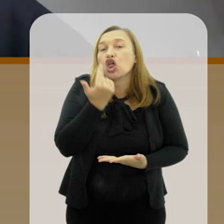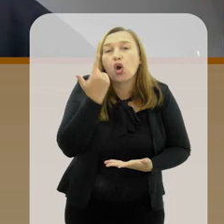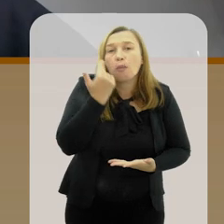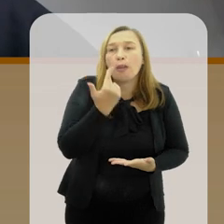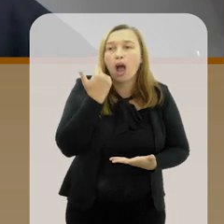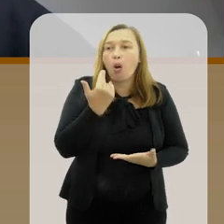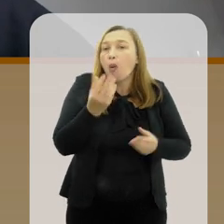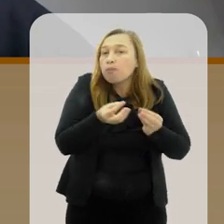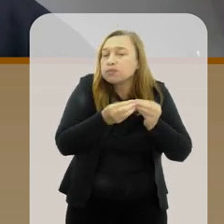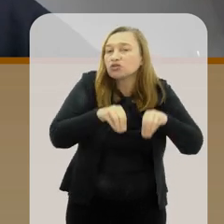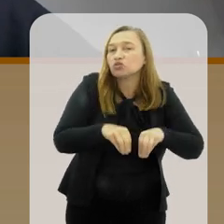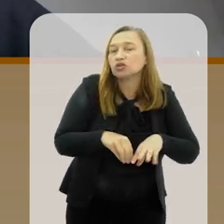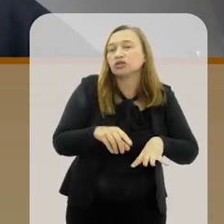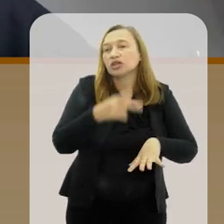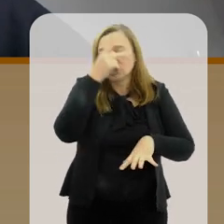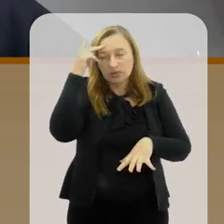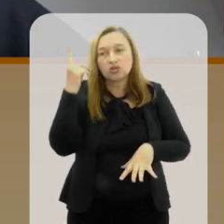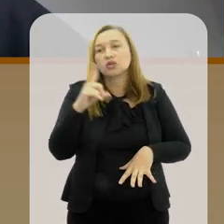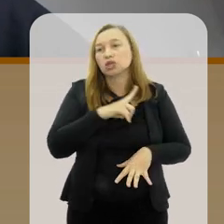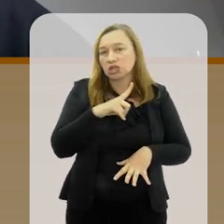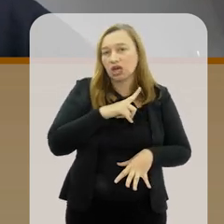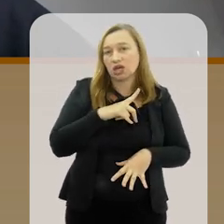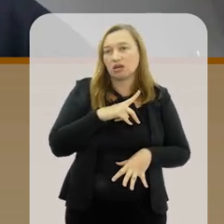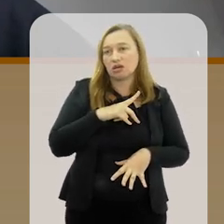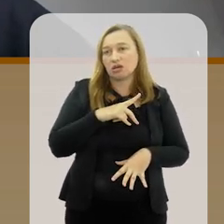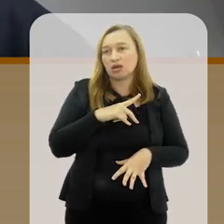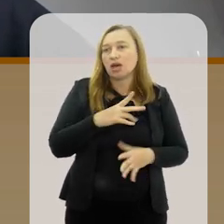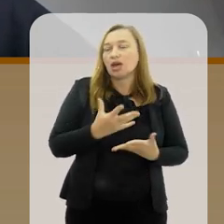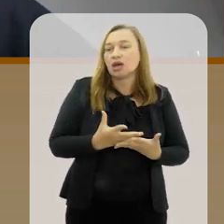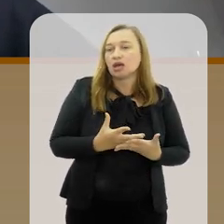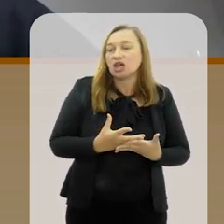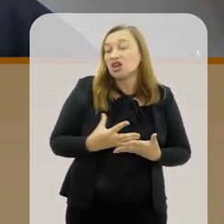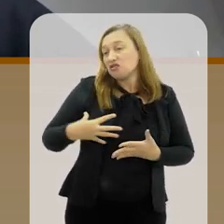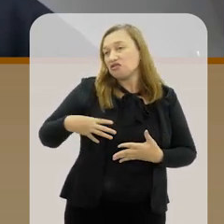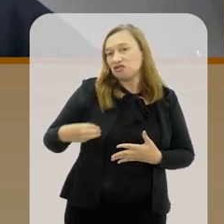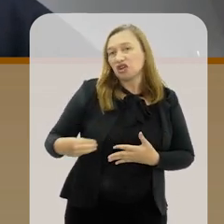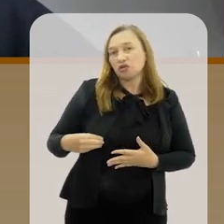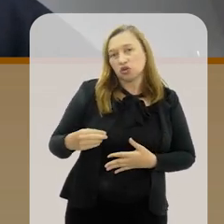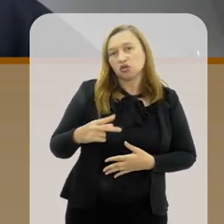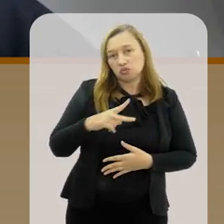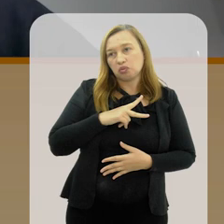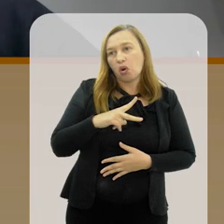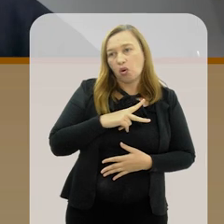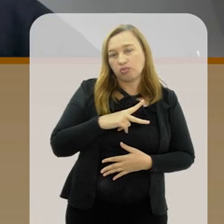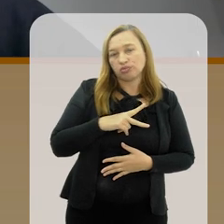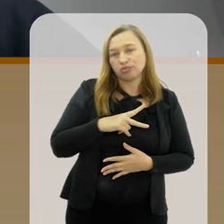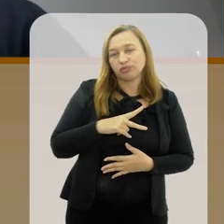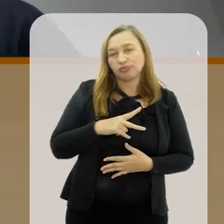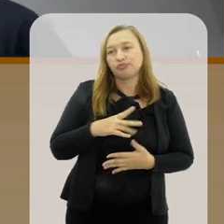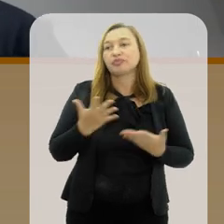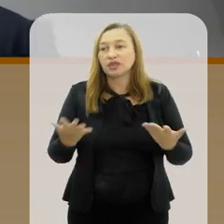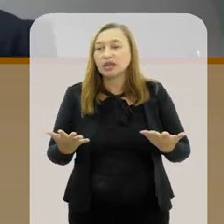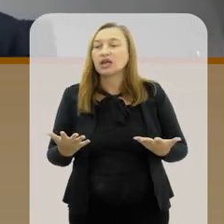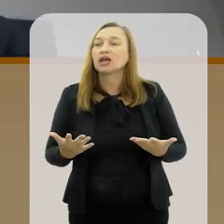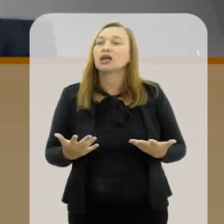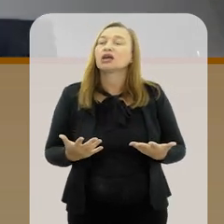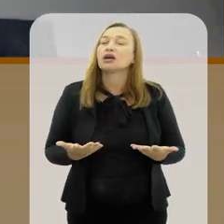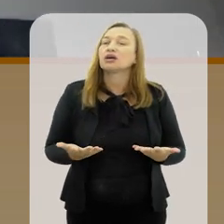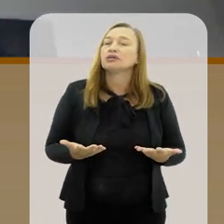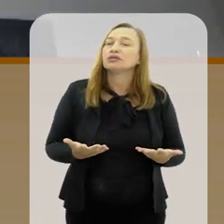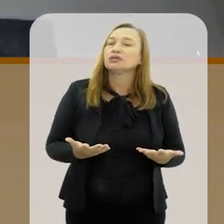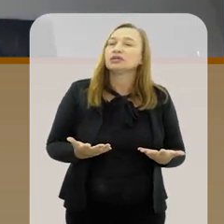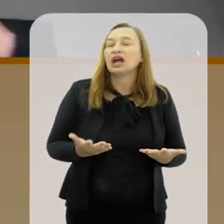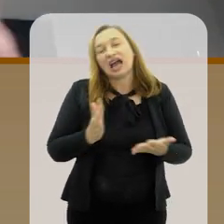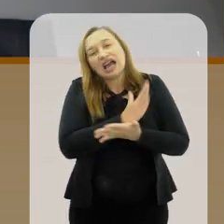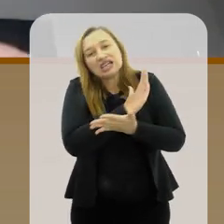normalizado, digamos. Essa normalização é um dano que as pessoas fazem a si mesmas as próprias filhas e as pessoas que são expostas a